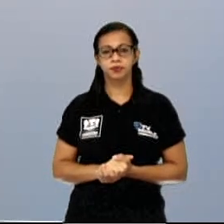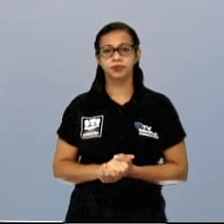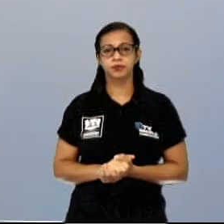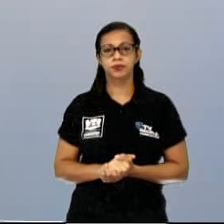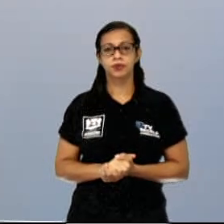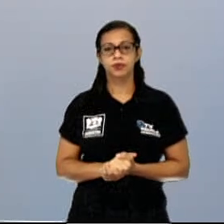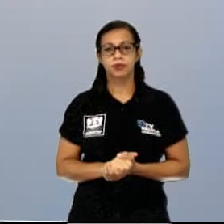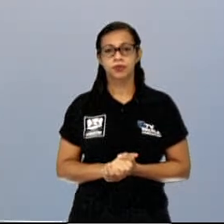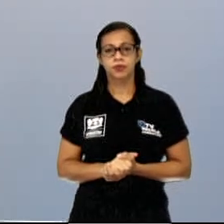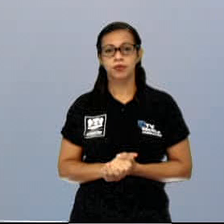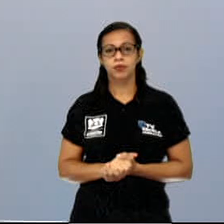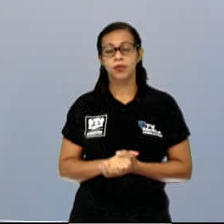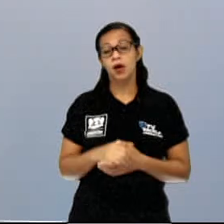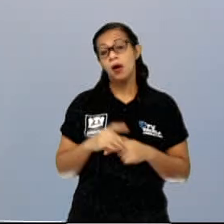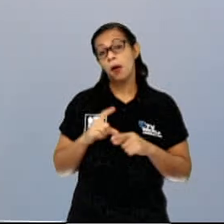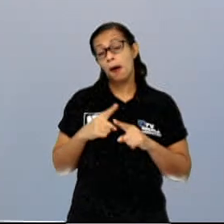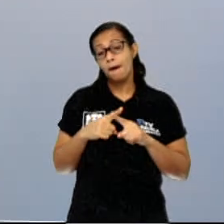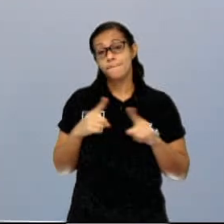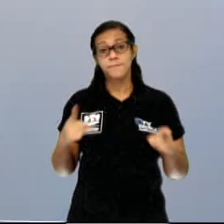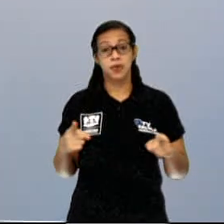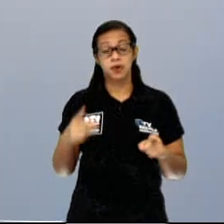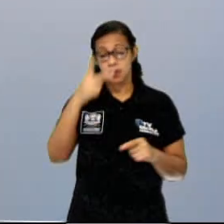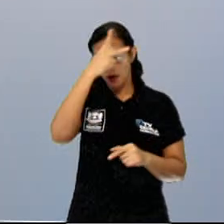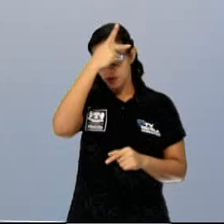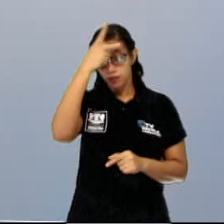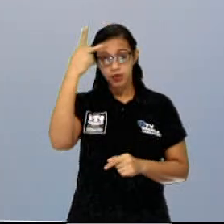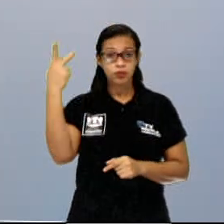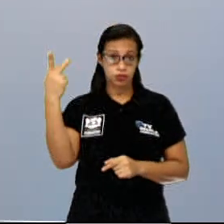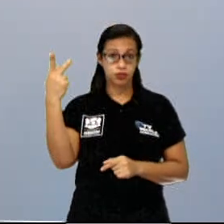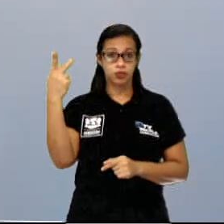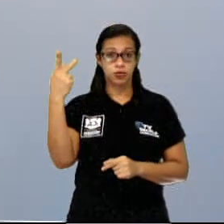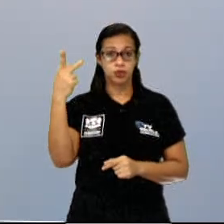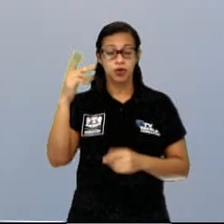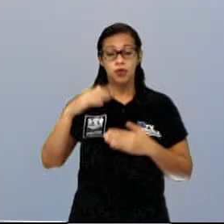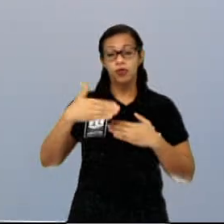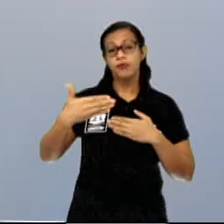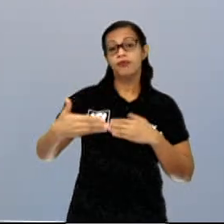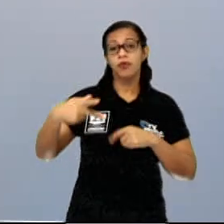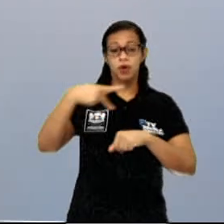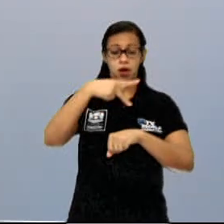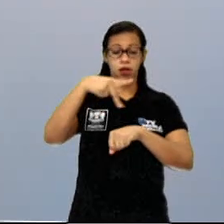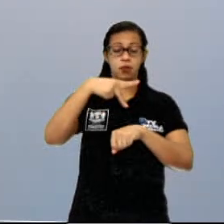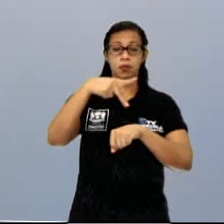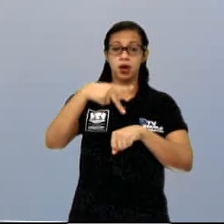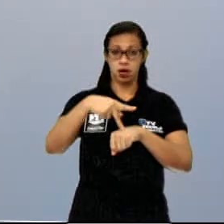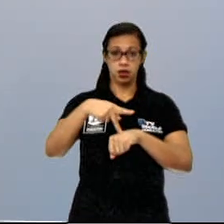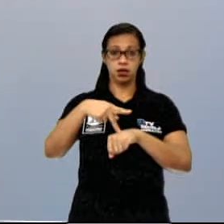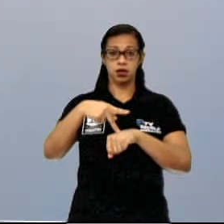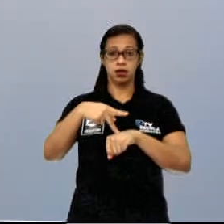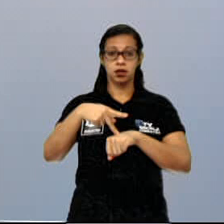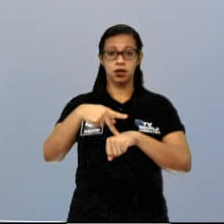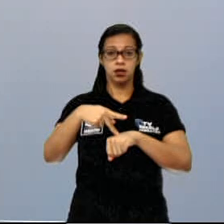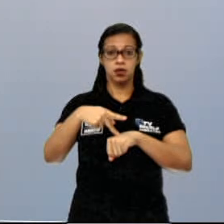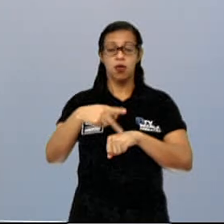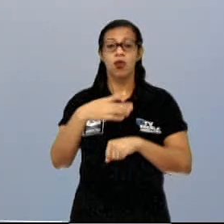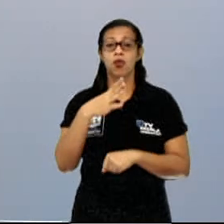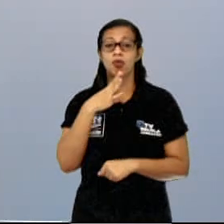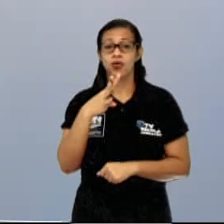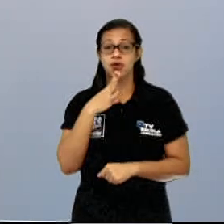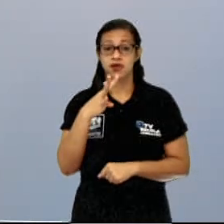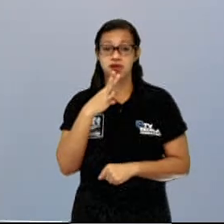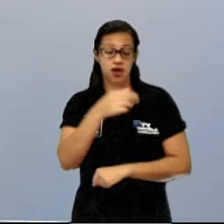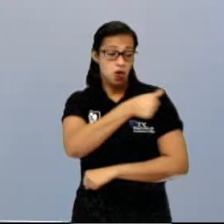fora do país não era das melhores. O Rio de Janeiro tinha sérios problemas sanitários, como, por exemplo, o surto de